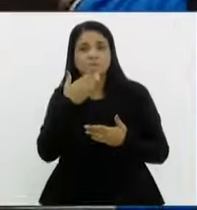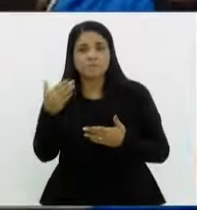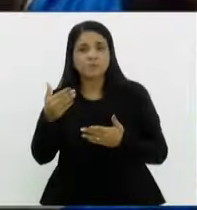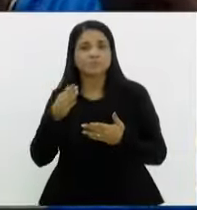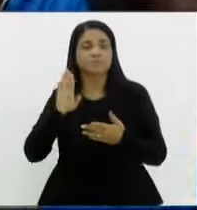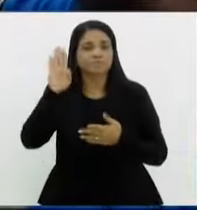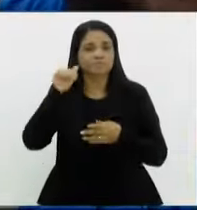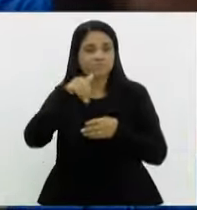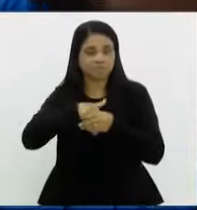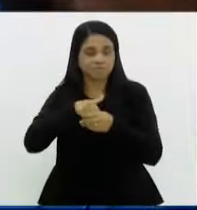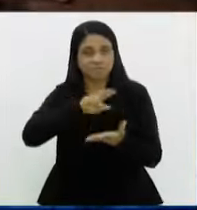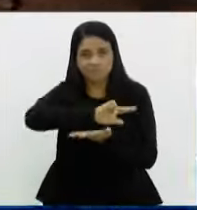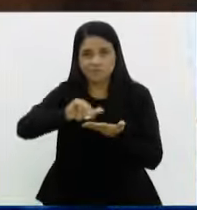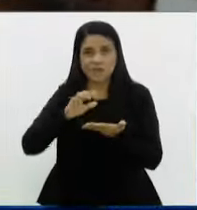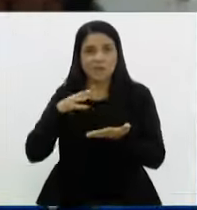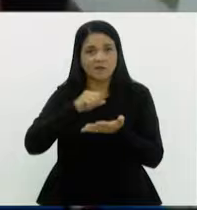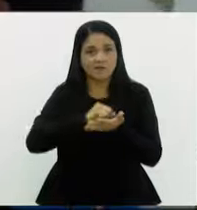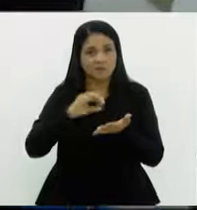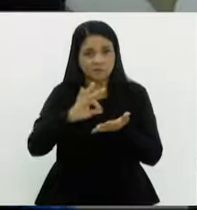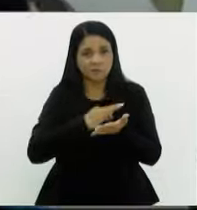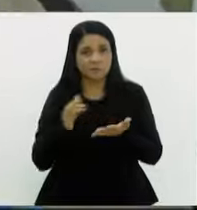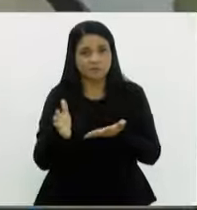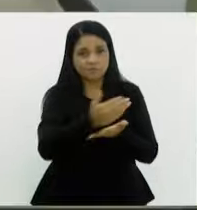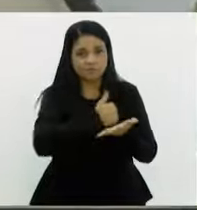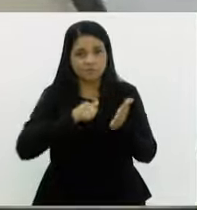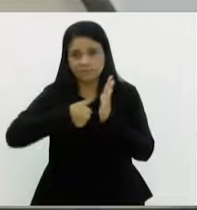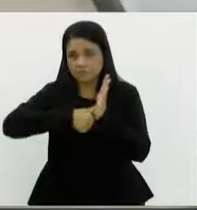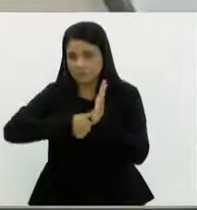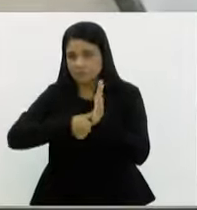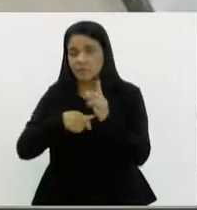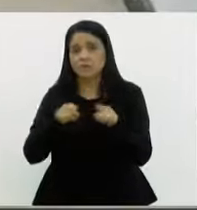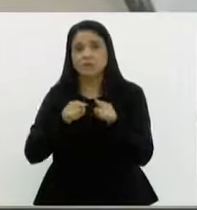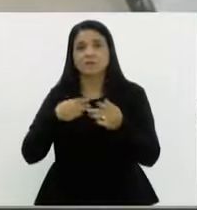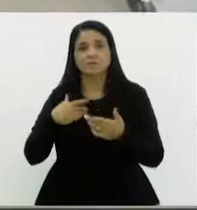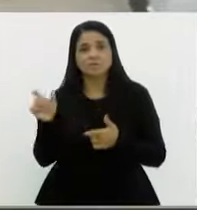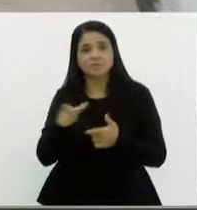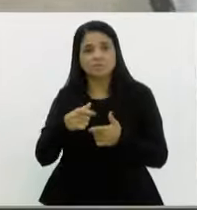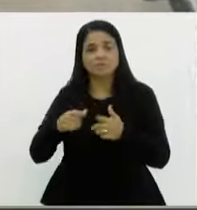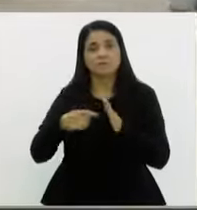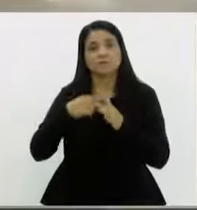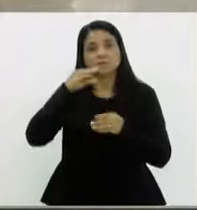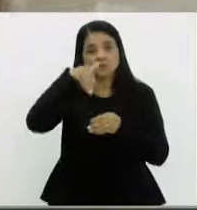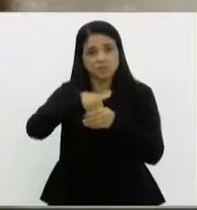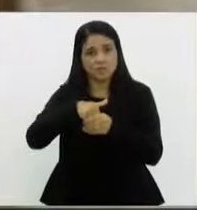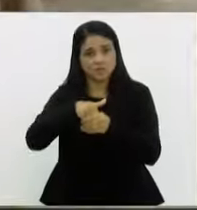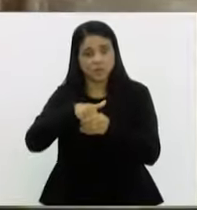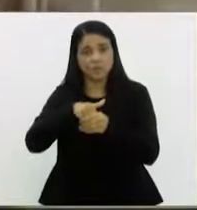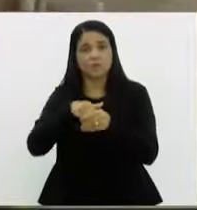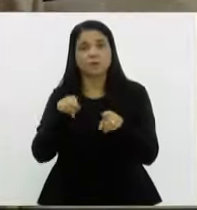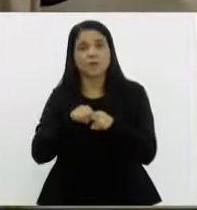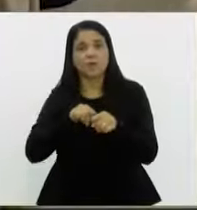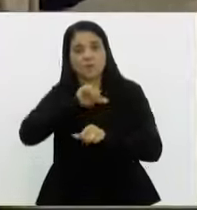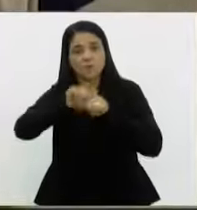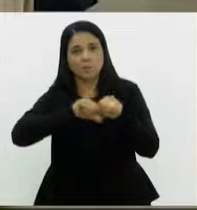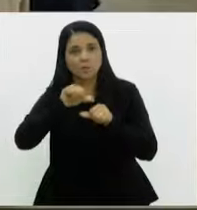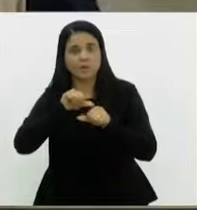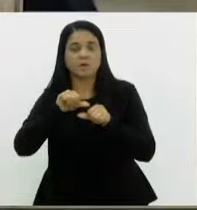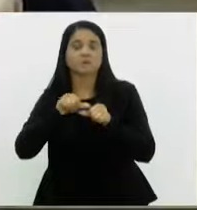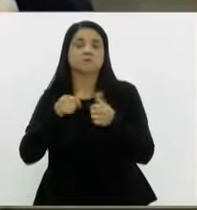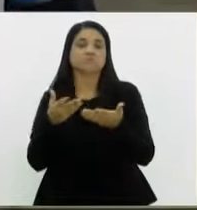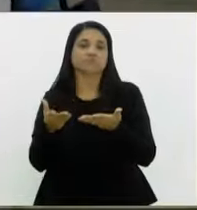eleitorais diversos, como cadastramento dos dados biométricos, emissão da primeira via do título de eleitor, alteração e